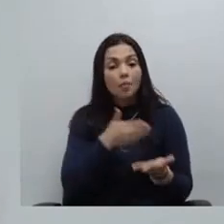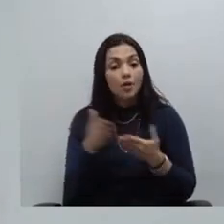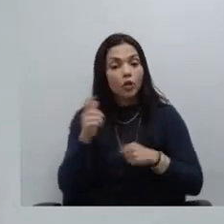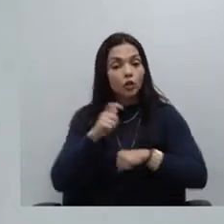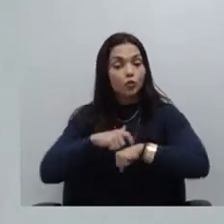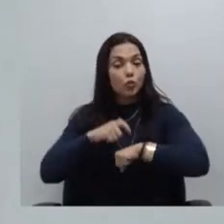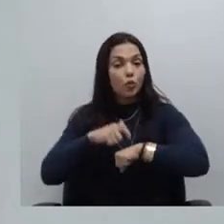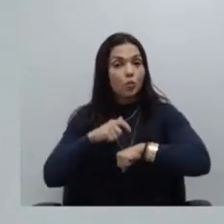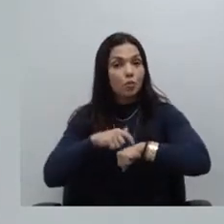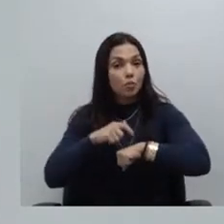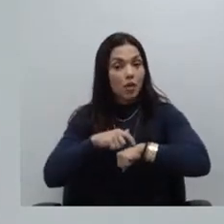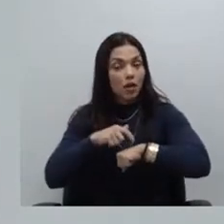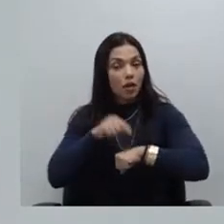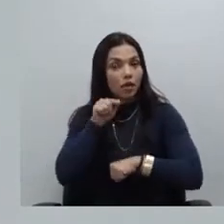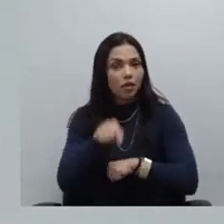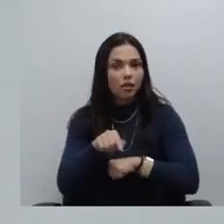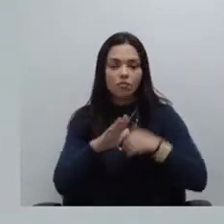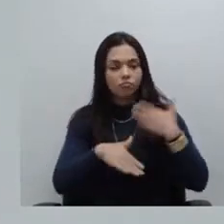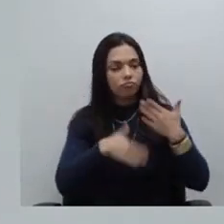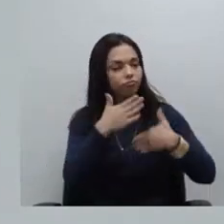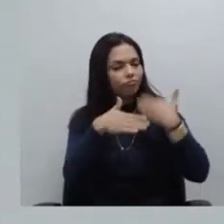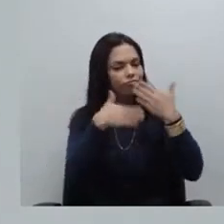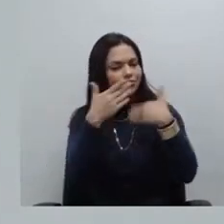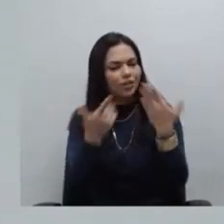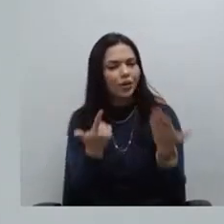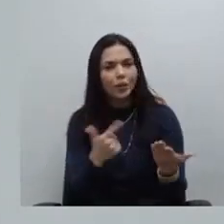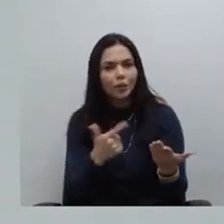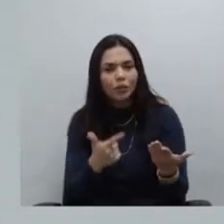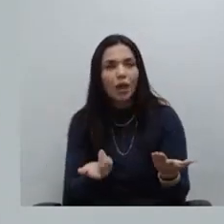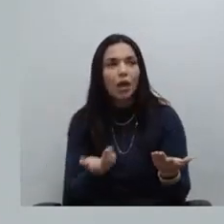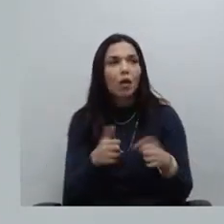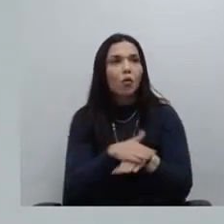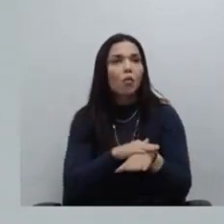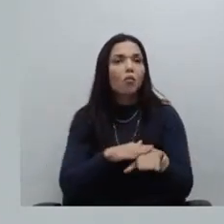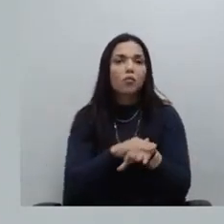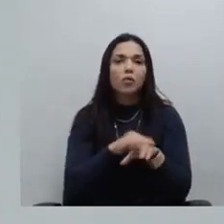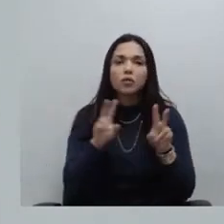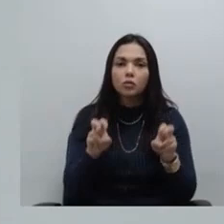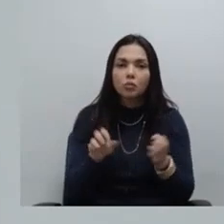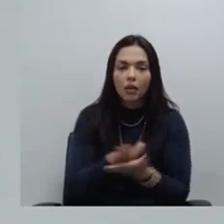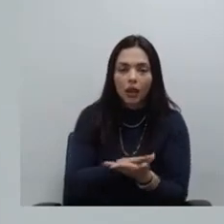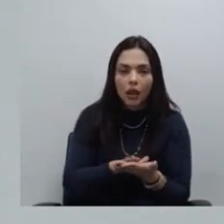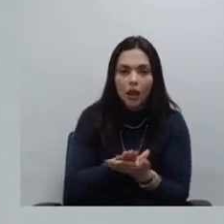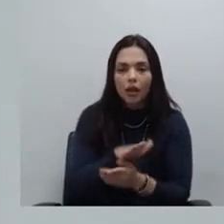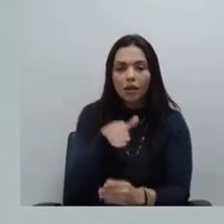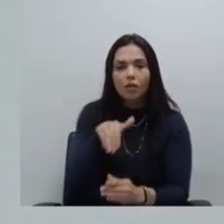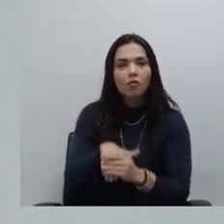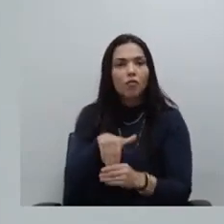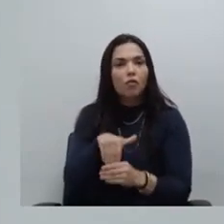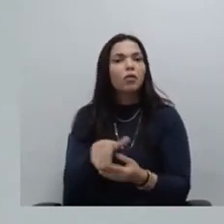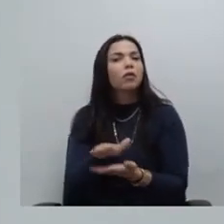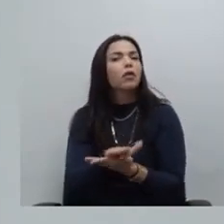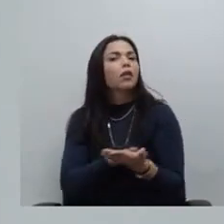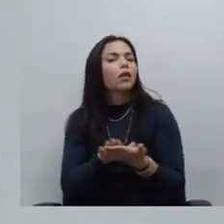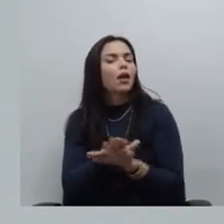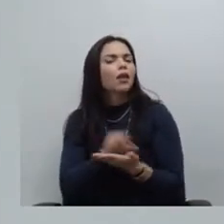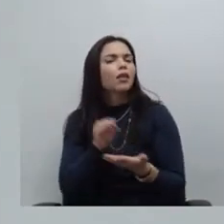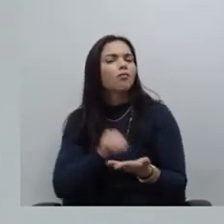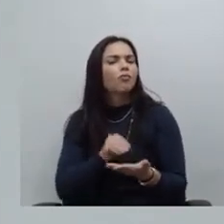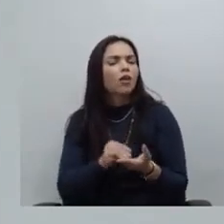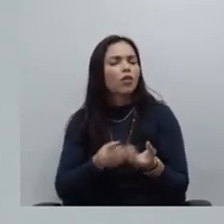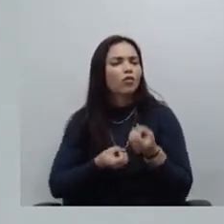em esse procedimento não avança não tramita e a partir do momento que nós não temos de uma maneira muito clara